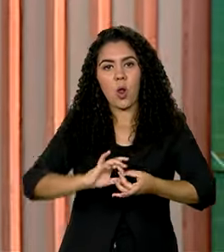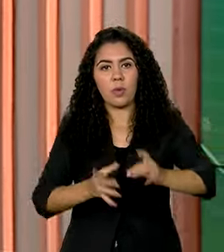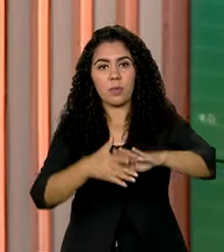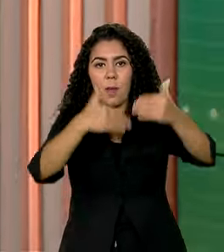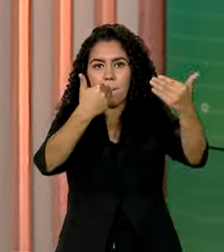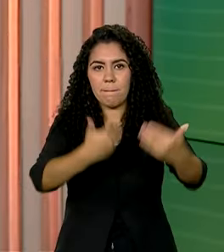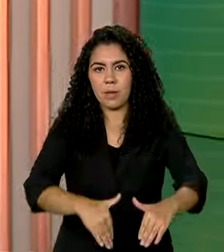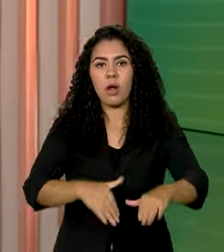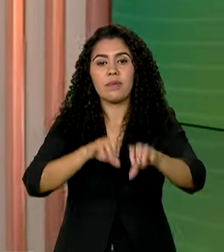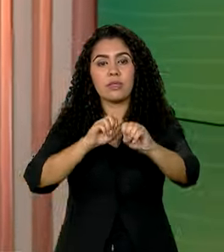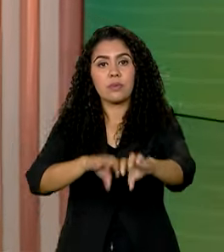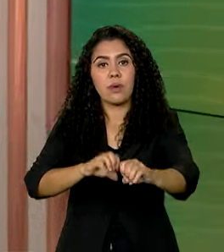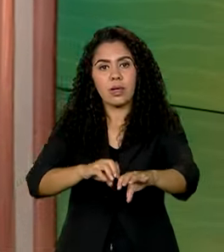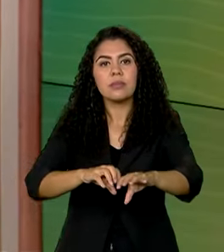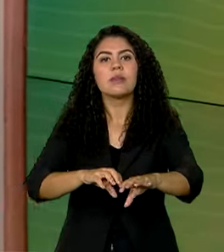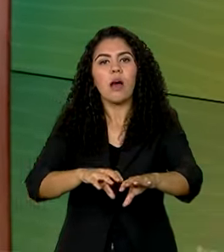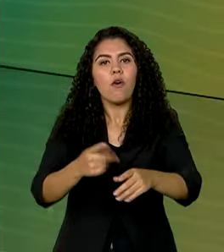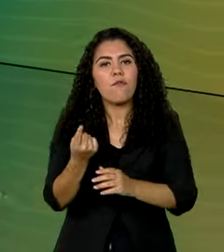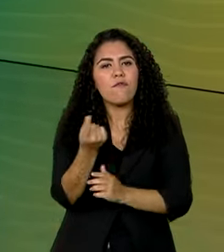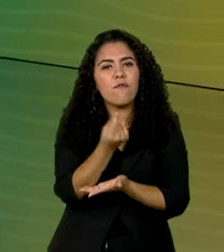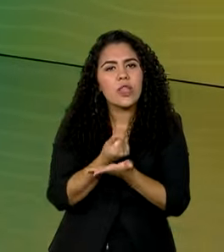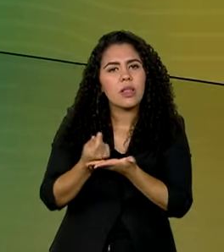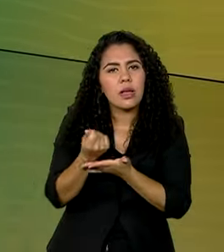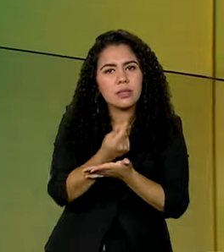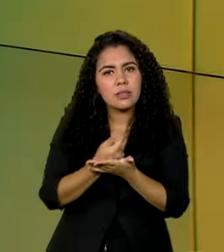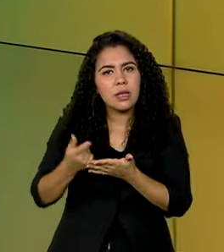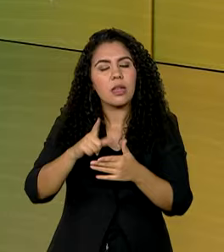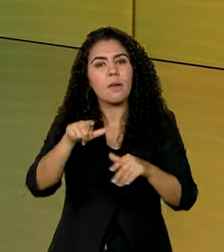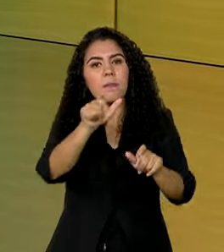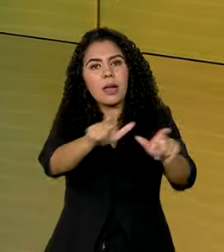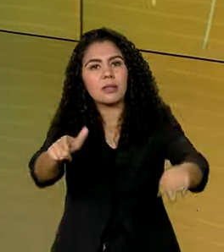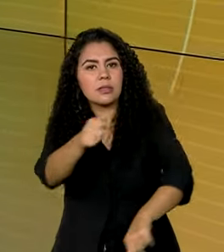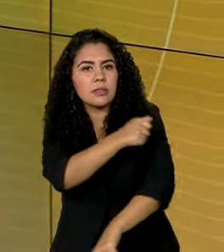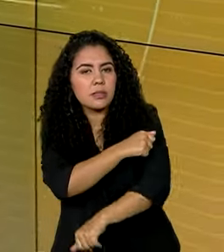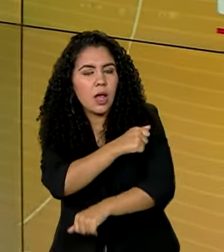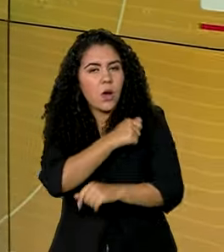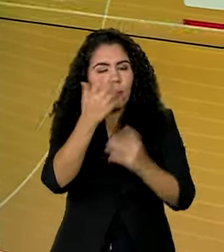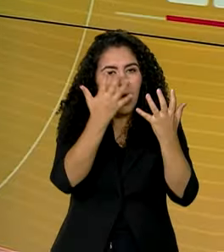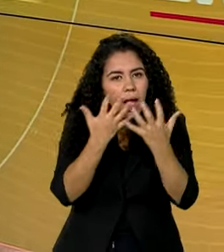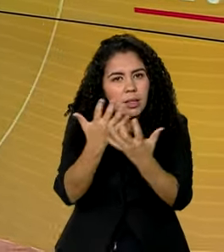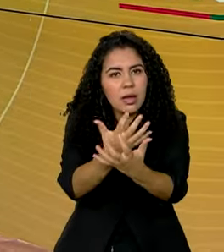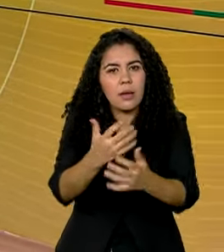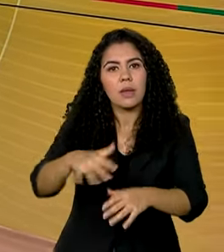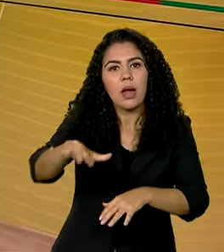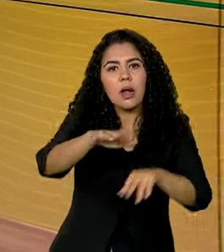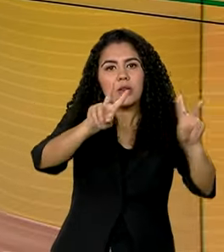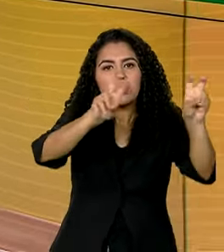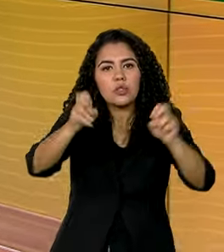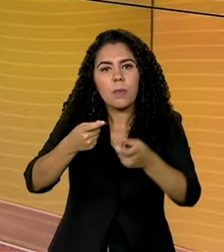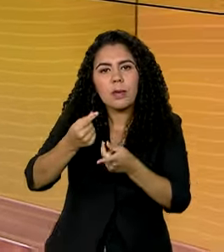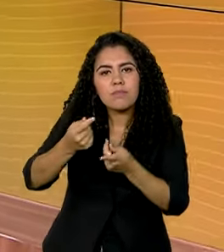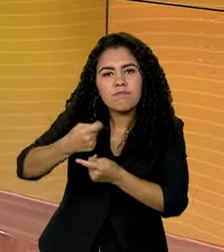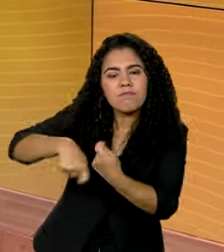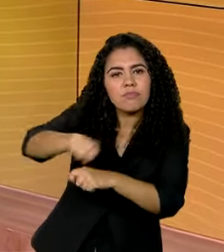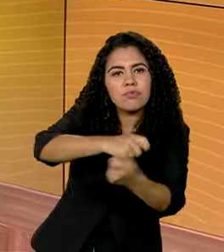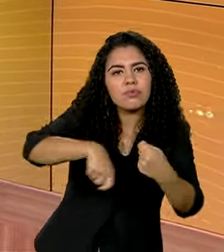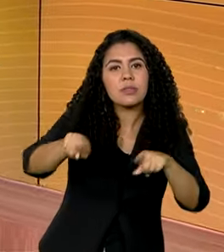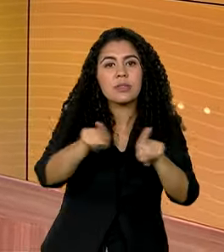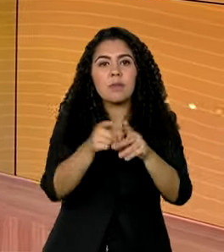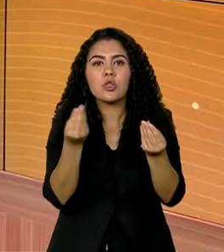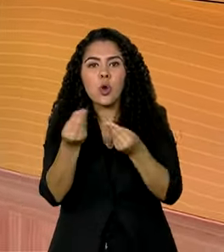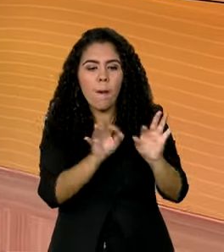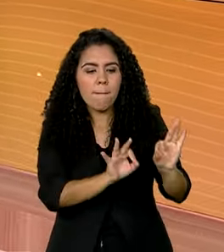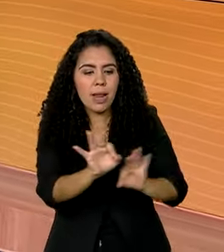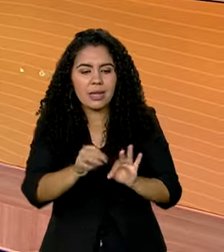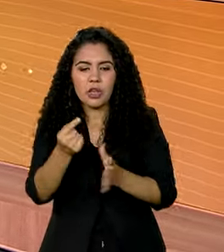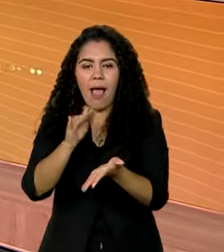Financeira. A iniciativa pretende atrair estudantes para o mundo das finanças, do consumo consciente e do planejamento de gastos.